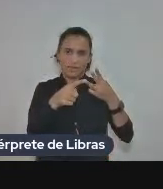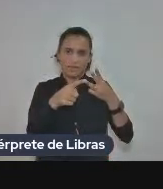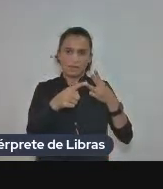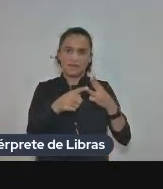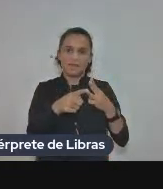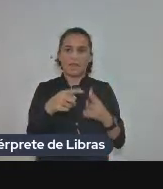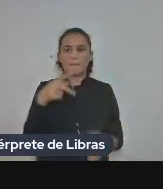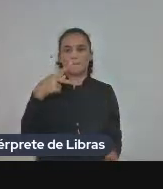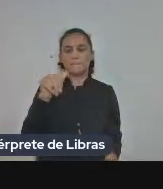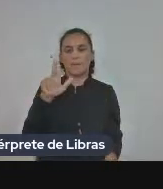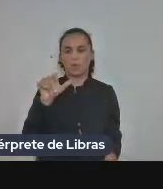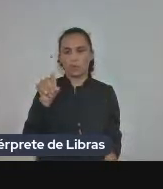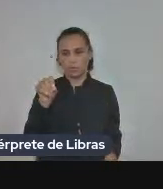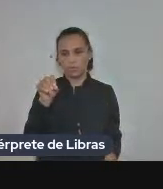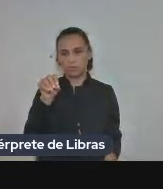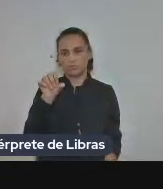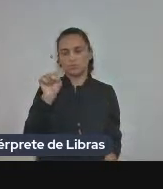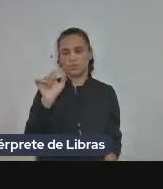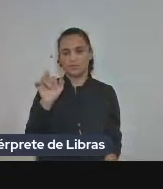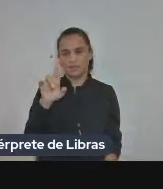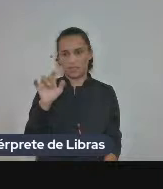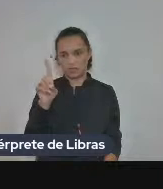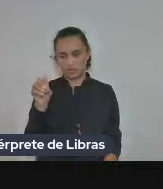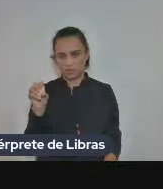ele coloca essa